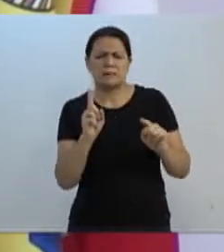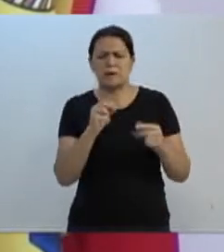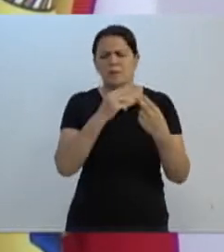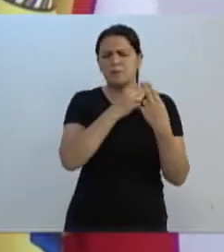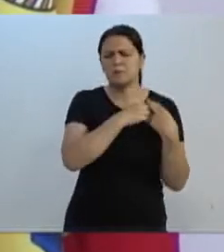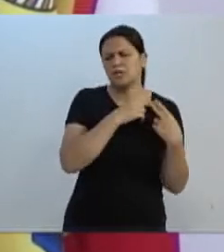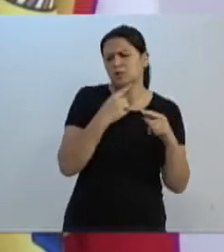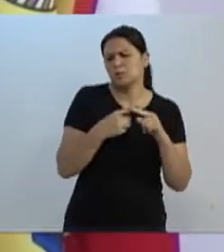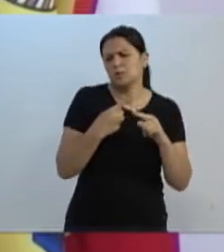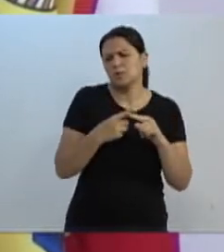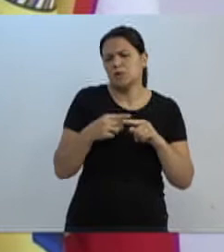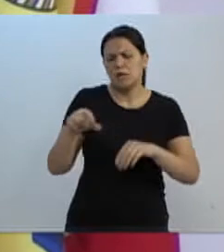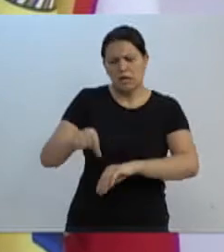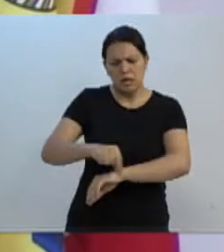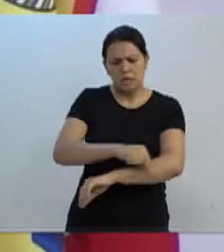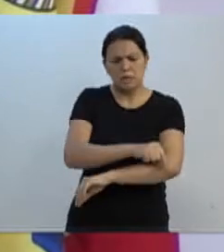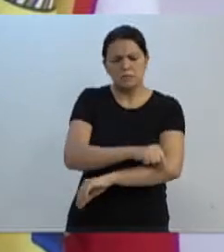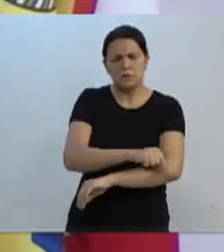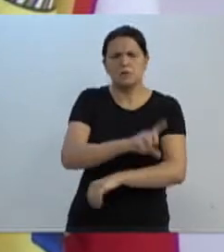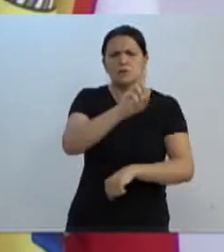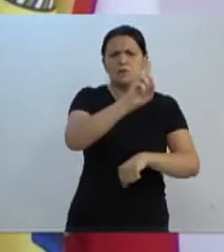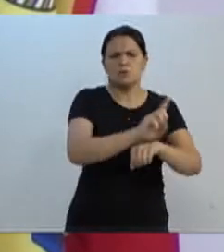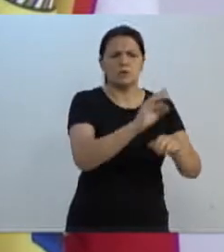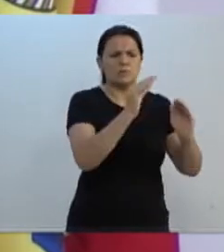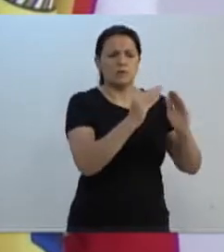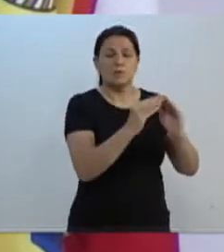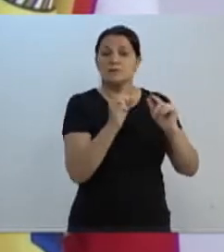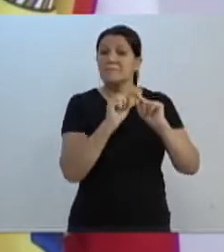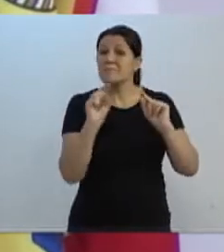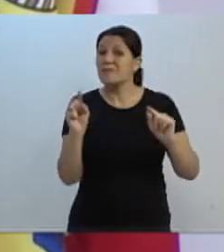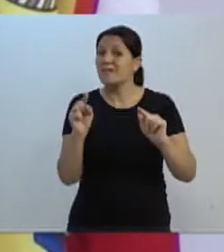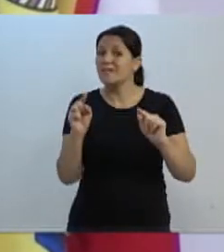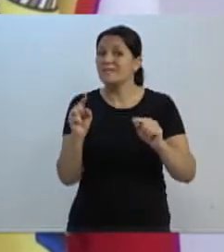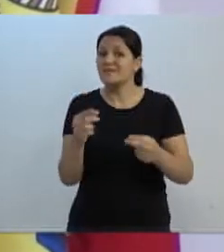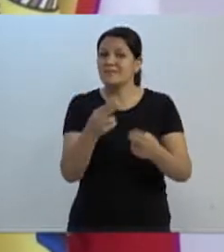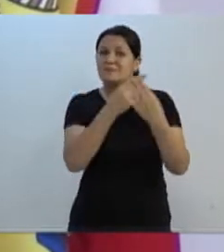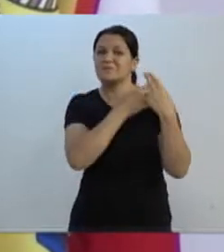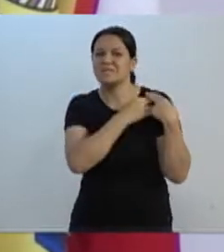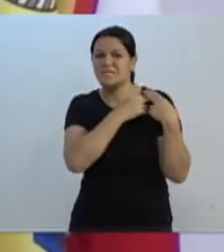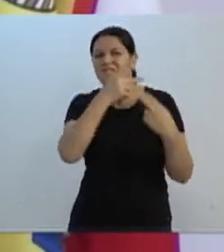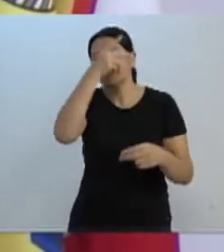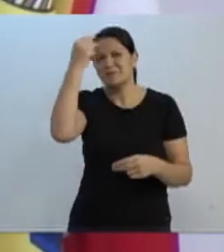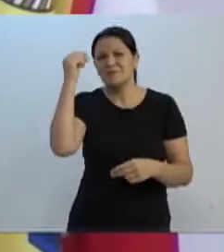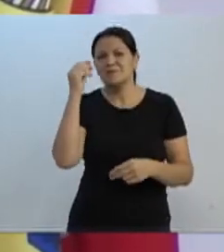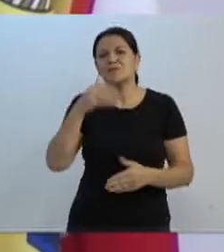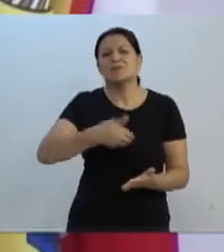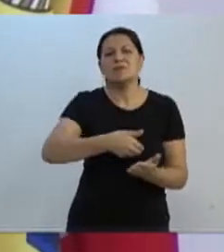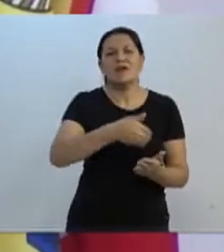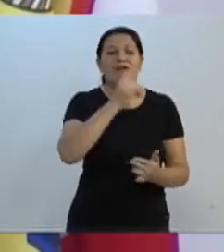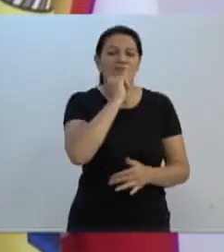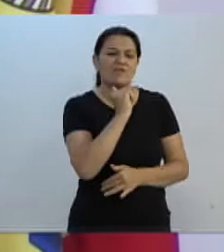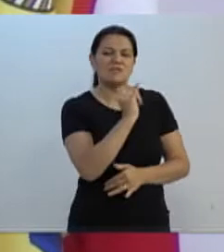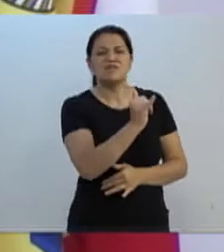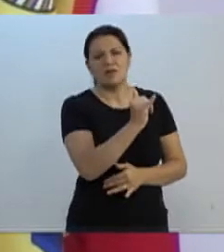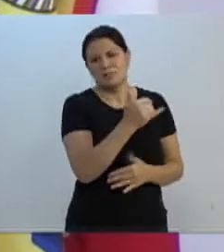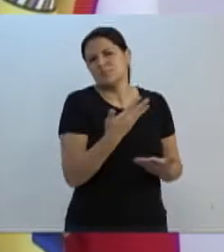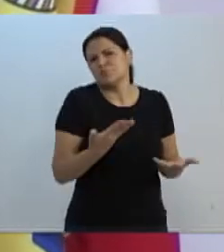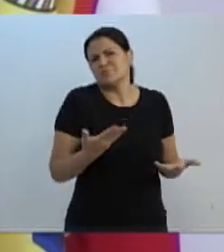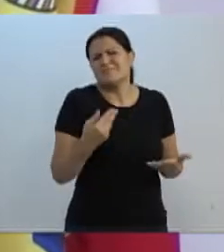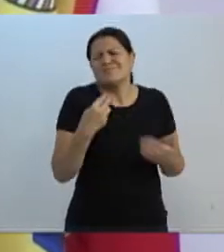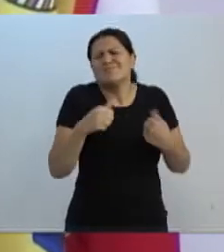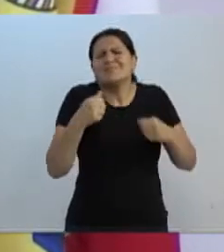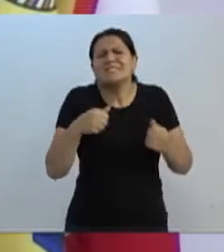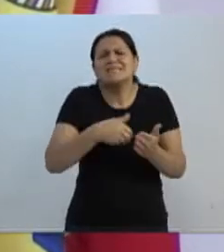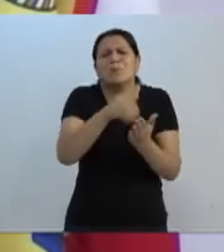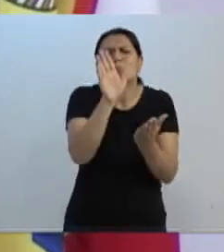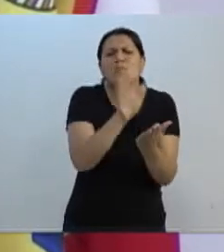a responsabilidade da calçada é do proprietário. Ok, mas a responsabilidade da prefeitura é notificar o proprietário. Avisá-lo, pelo menos, não precisa multar,